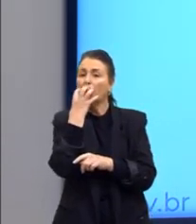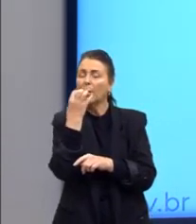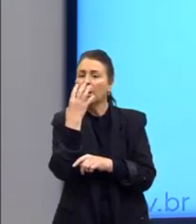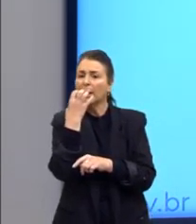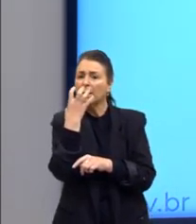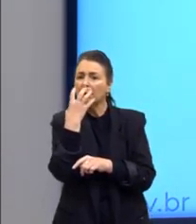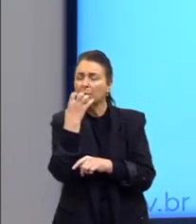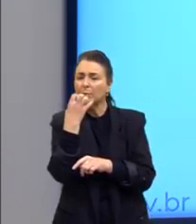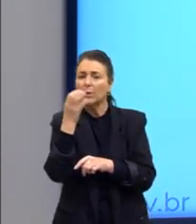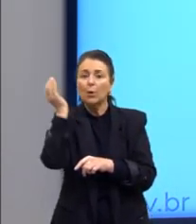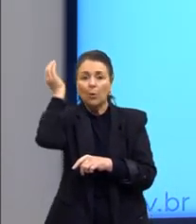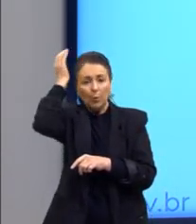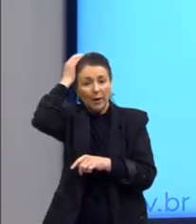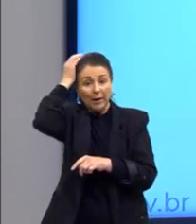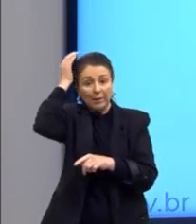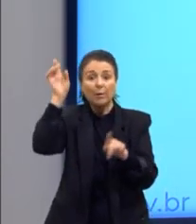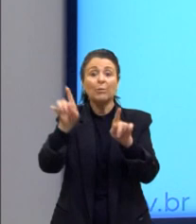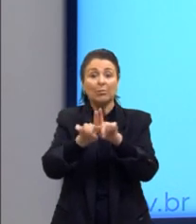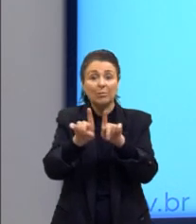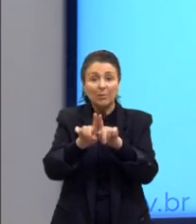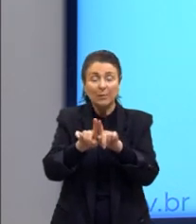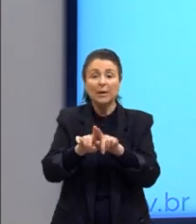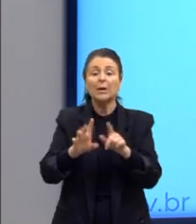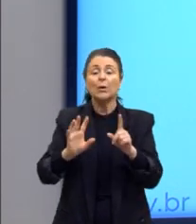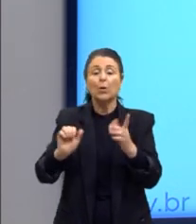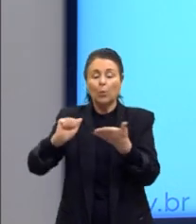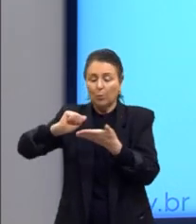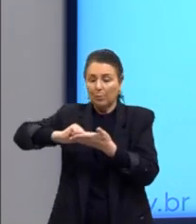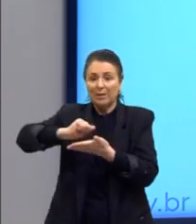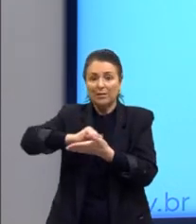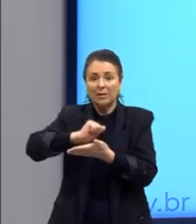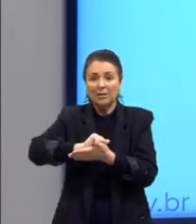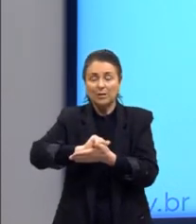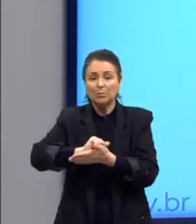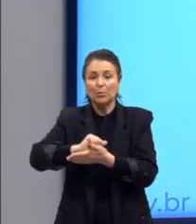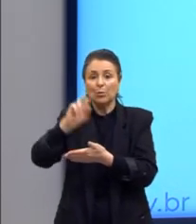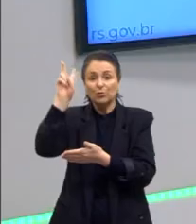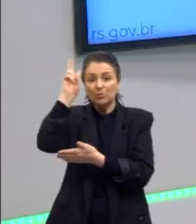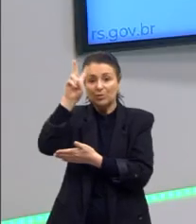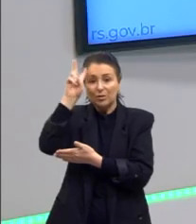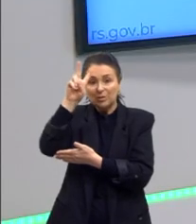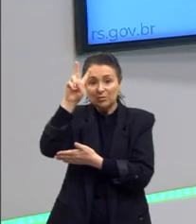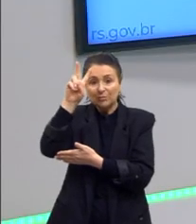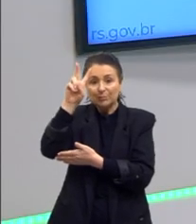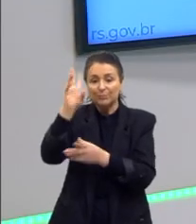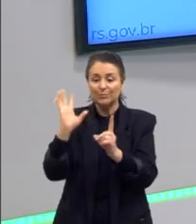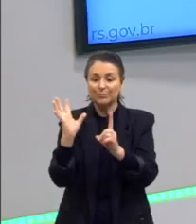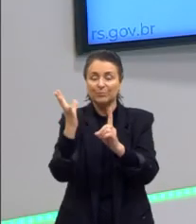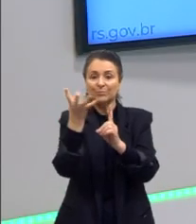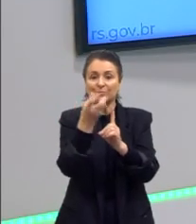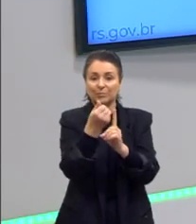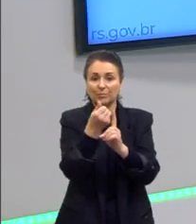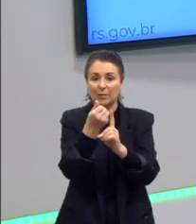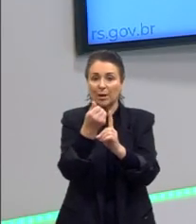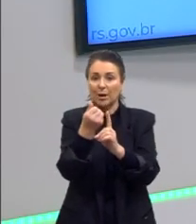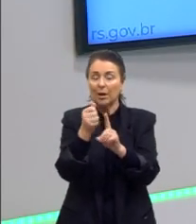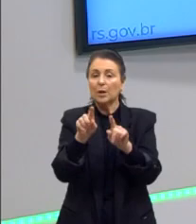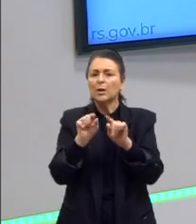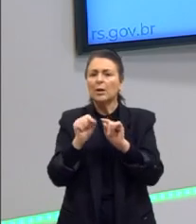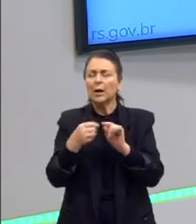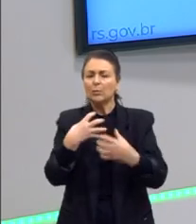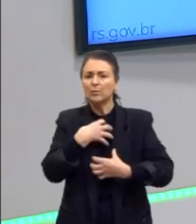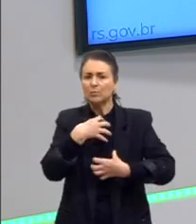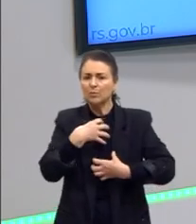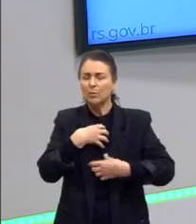aqui, o materialismo dialético aqui. O que forma nossas ideias são as nossas condições físicas. Nós já vimos isso de forma